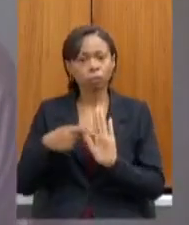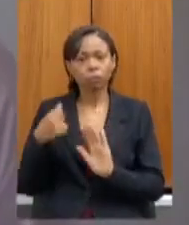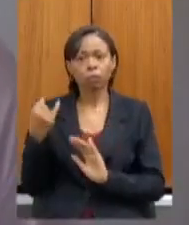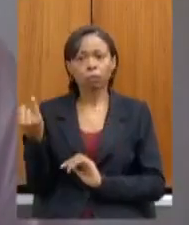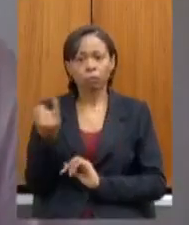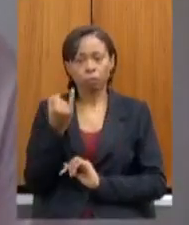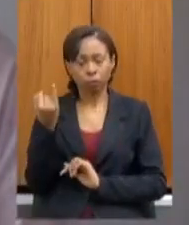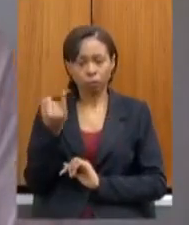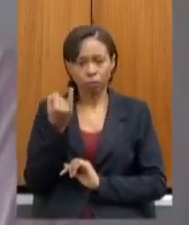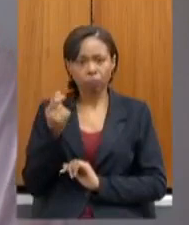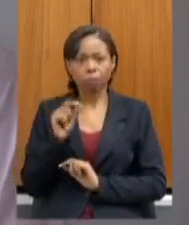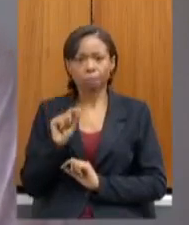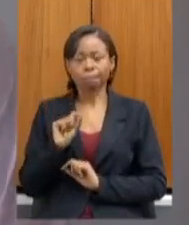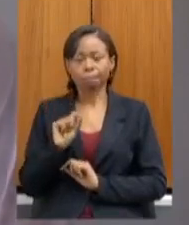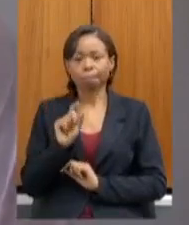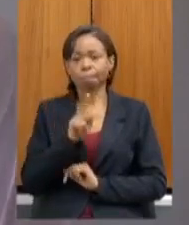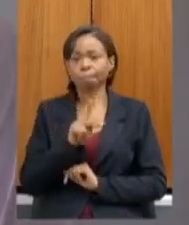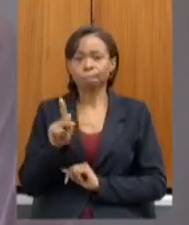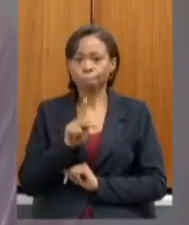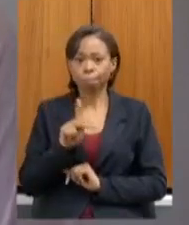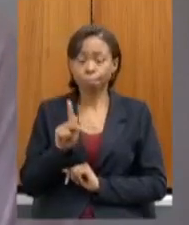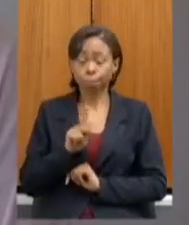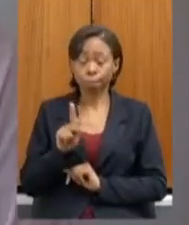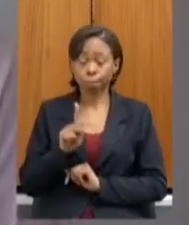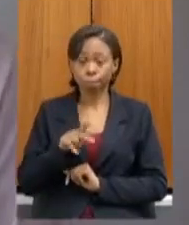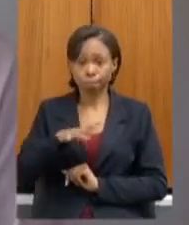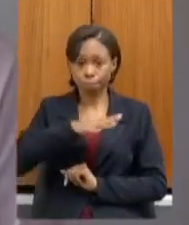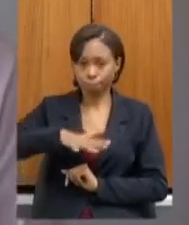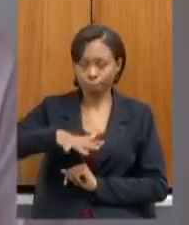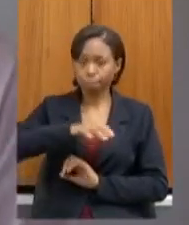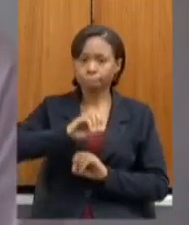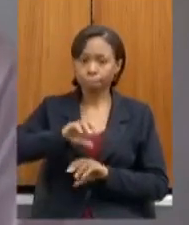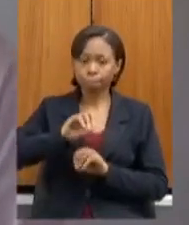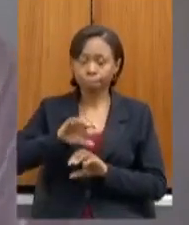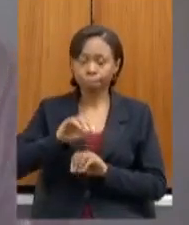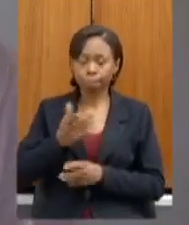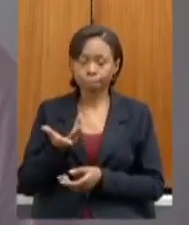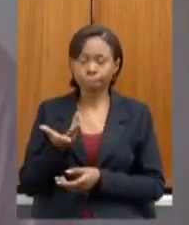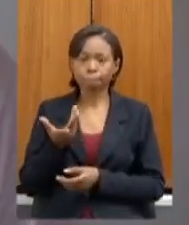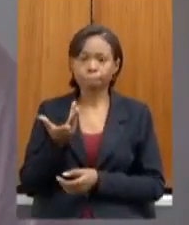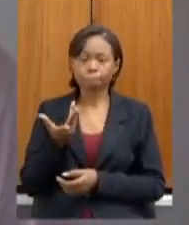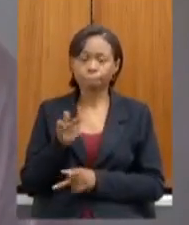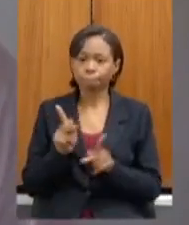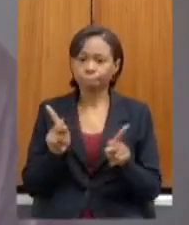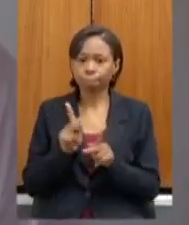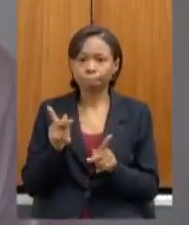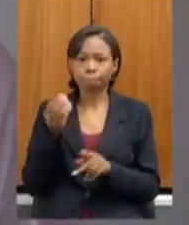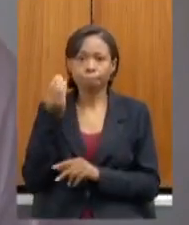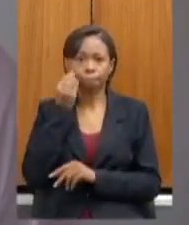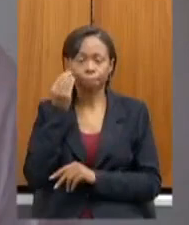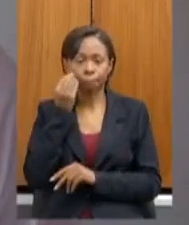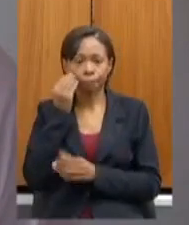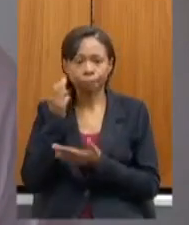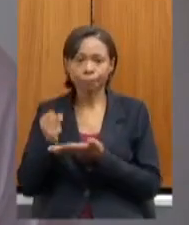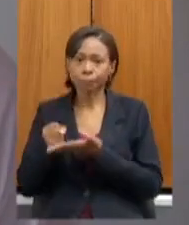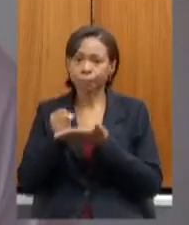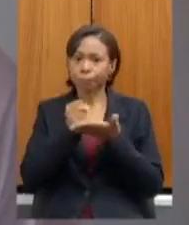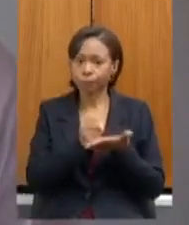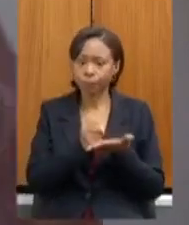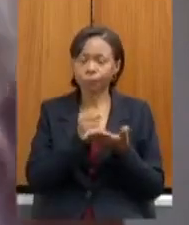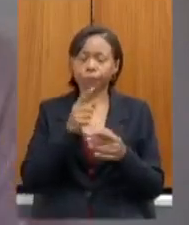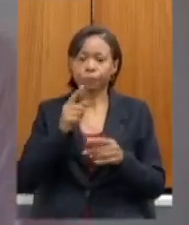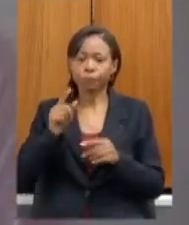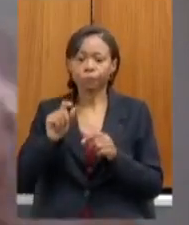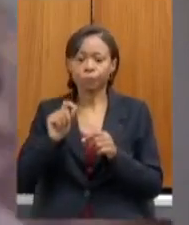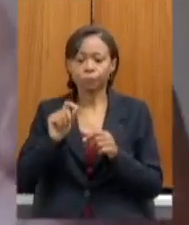com a participação de professores da nossa rede que vem buscando contribuir com esse material